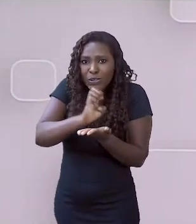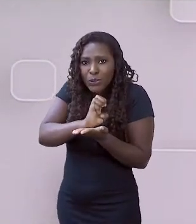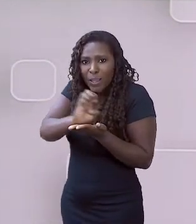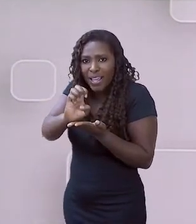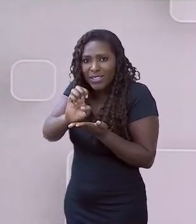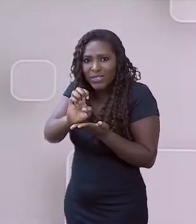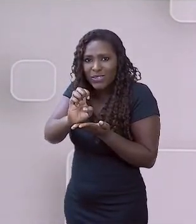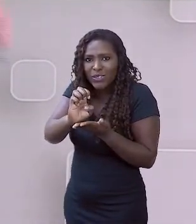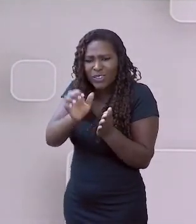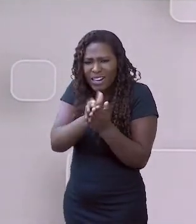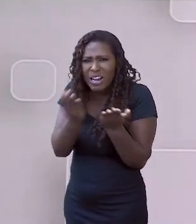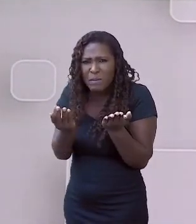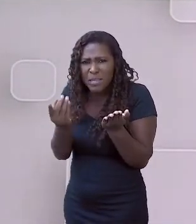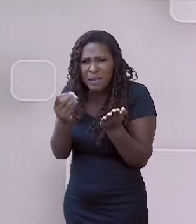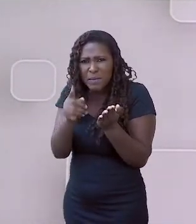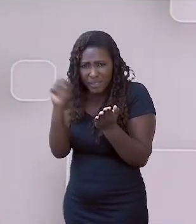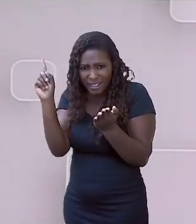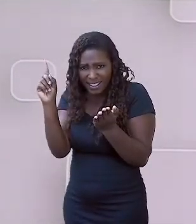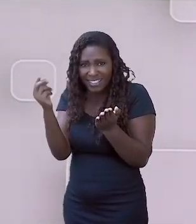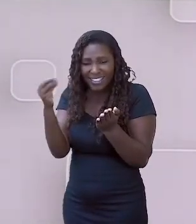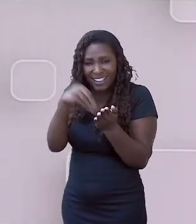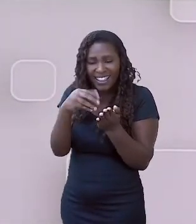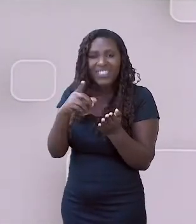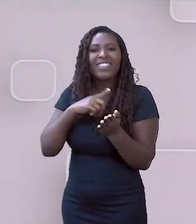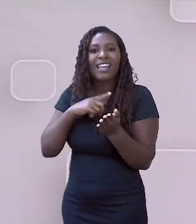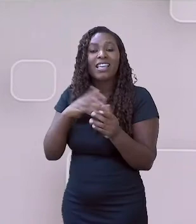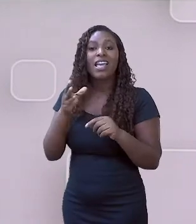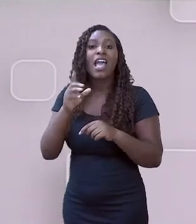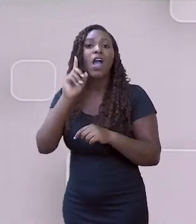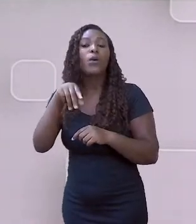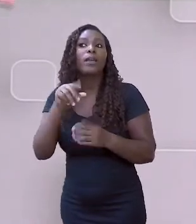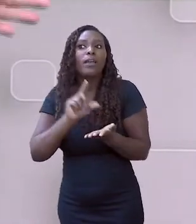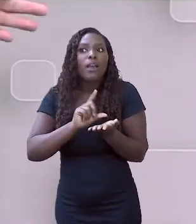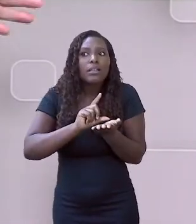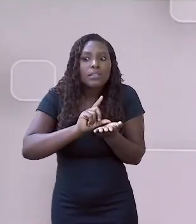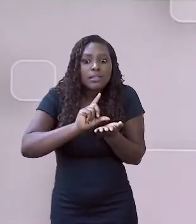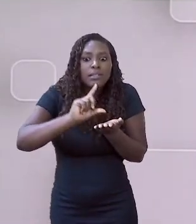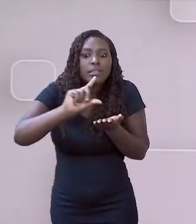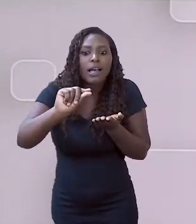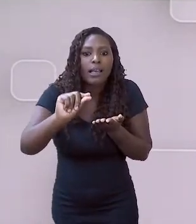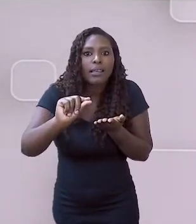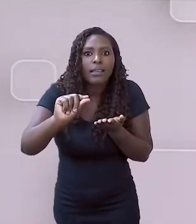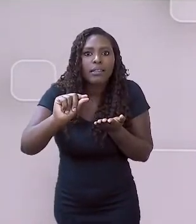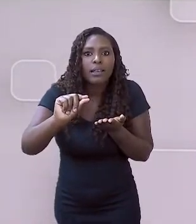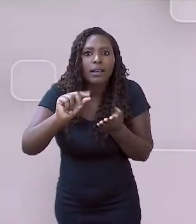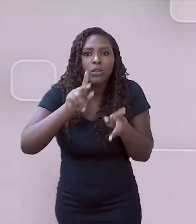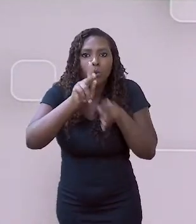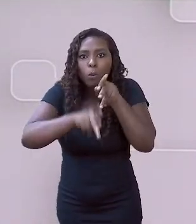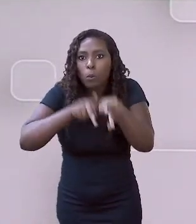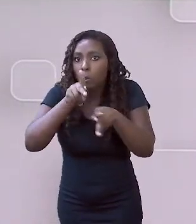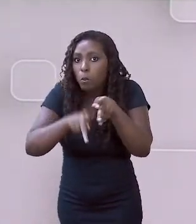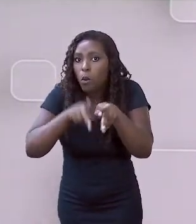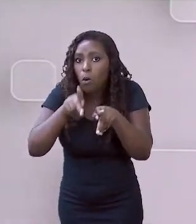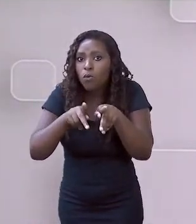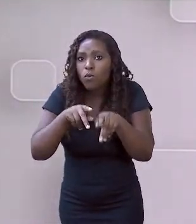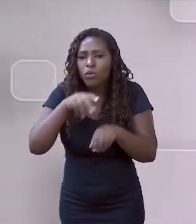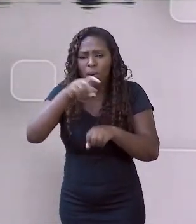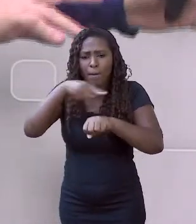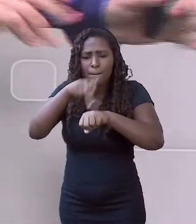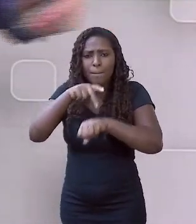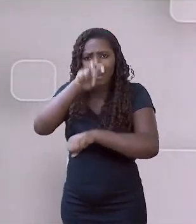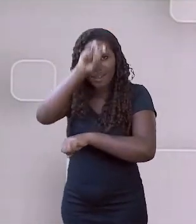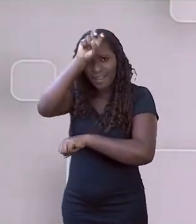da terra do Egito. Êxodo, saída. Êxodo rural, saiu do campo